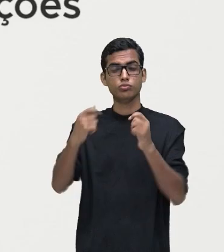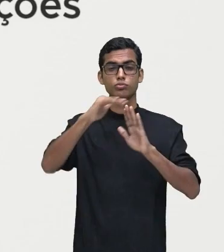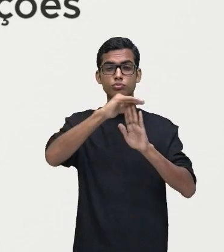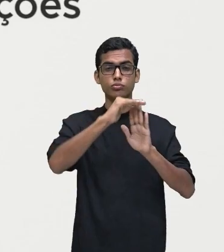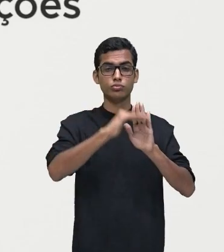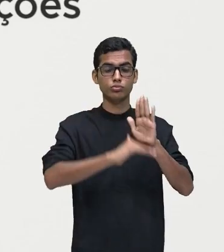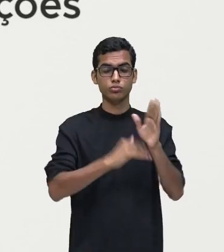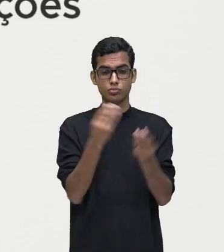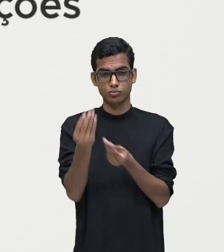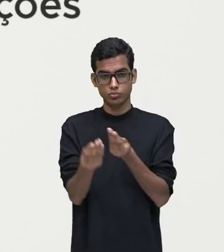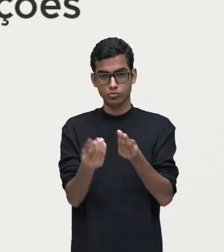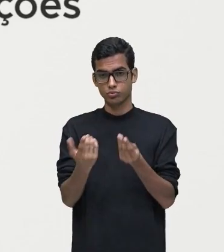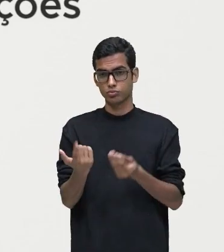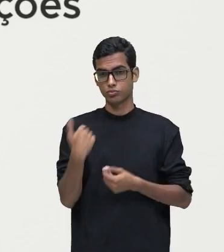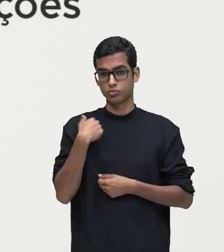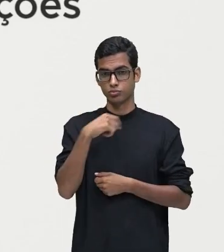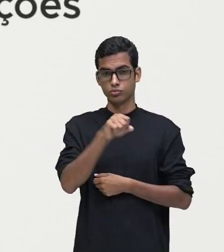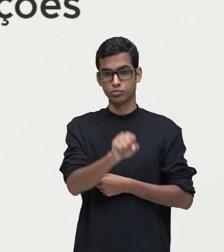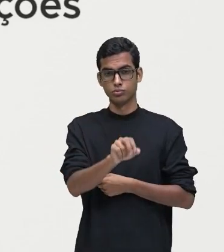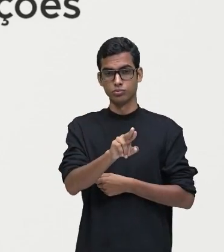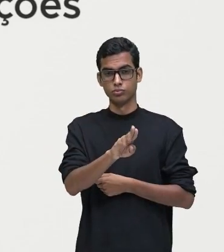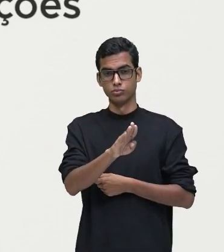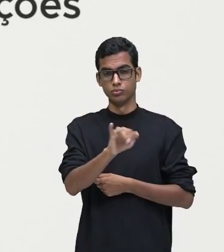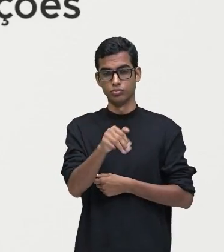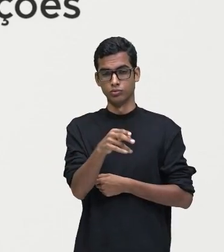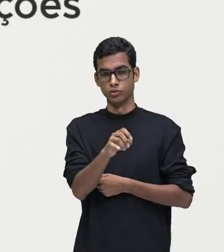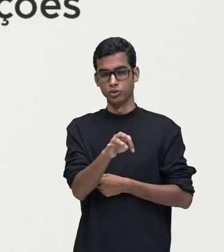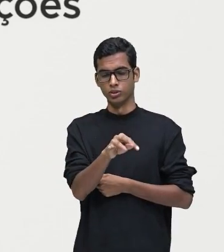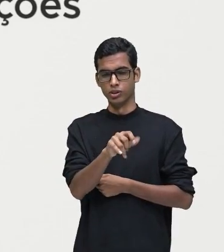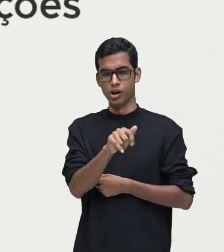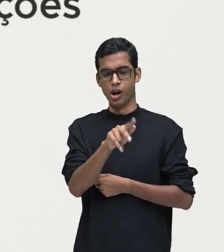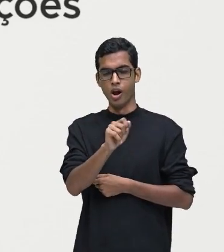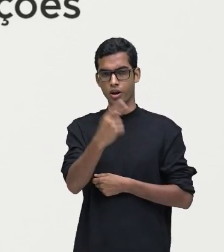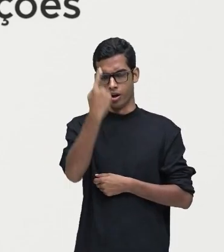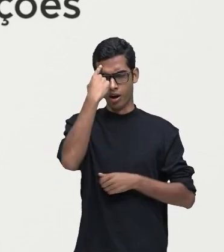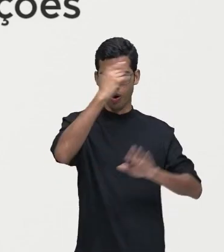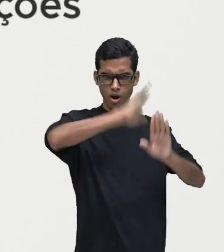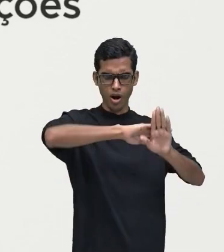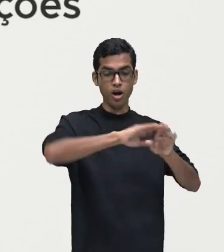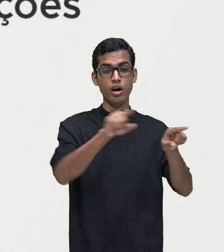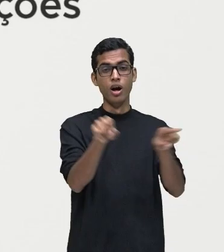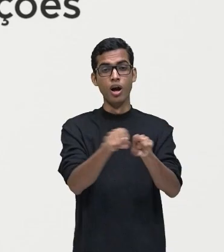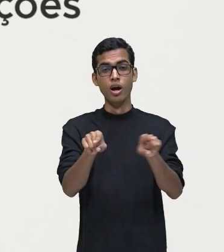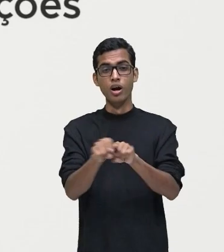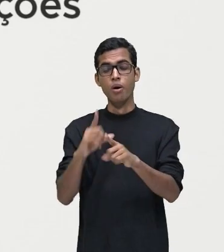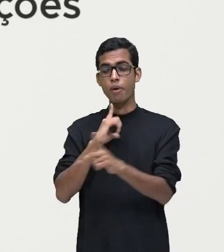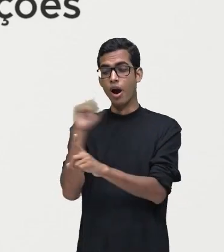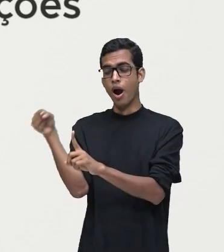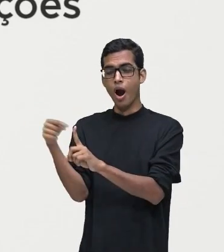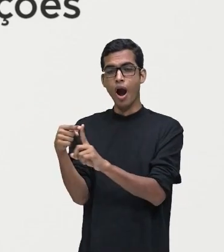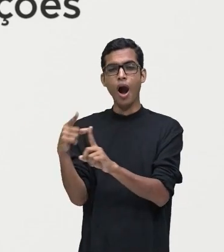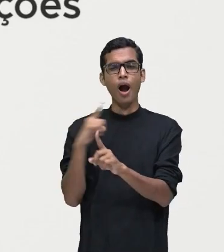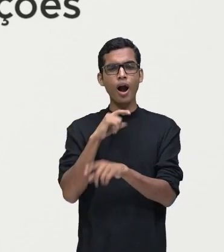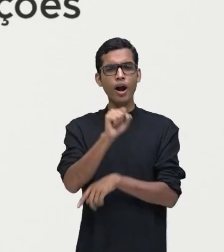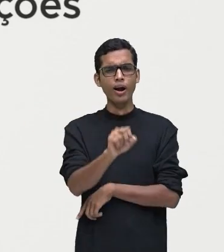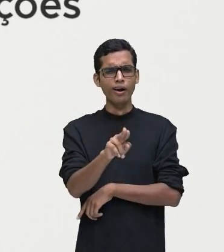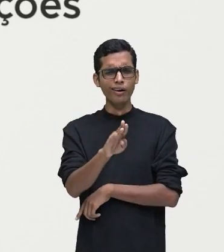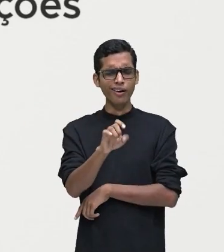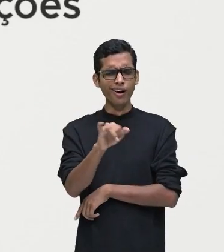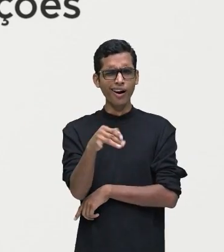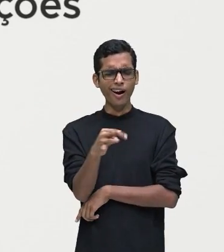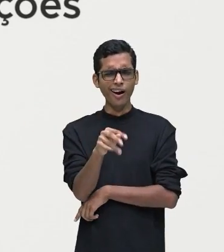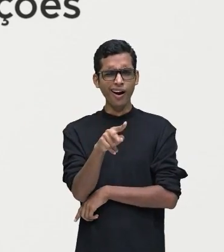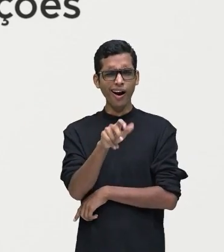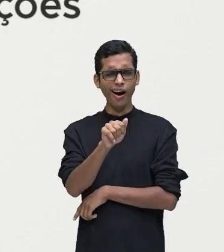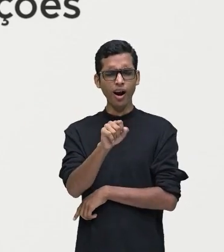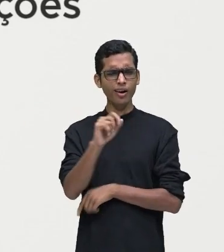como subjetivas e objetivas, certo? Quando a fala em descrição subjetiva, gente,